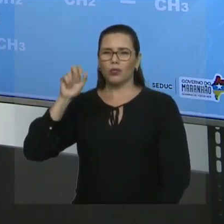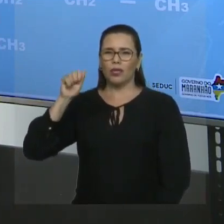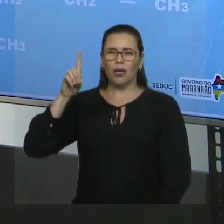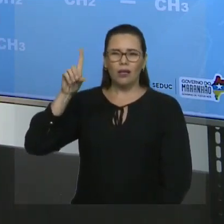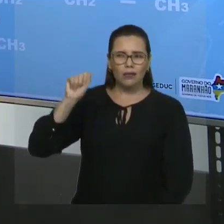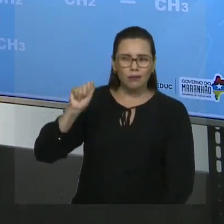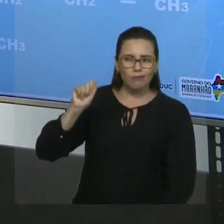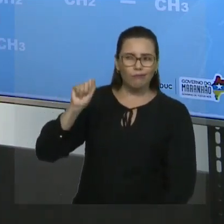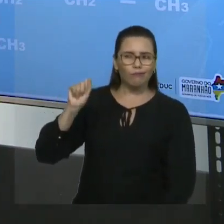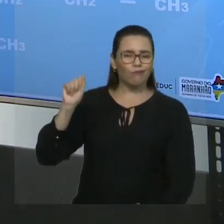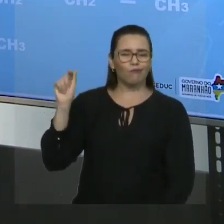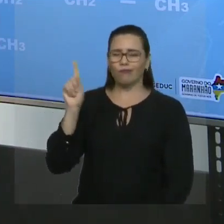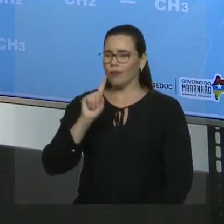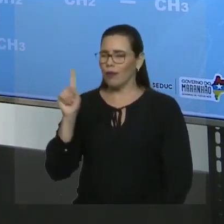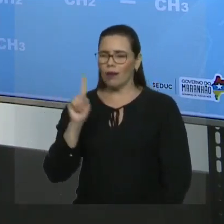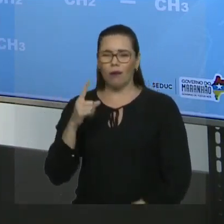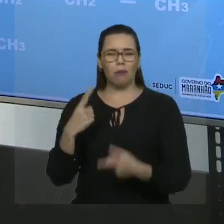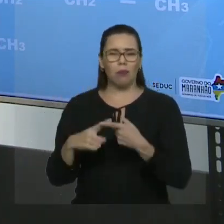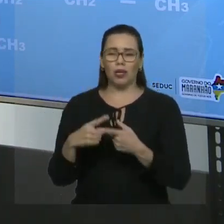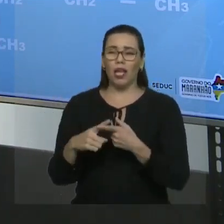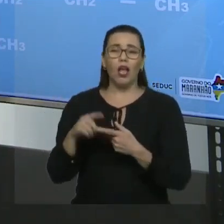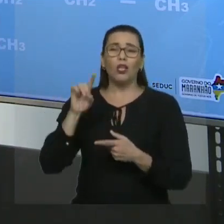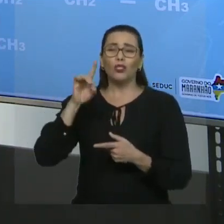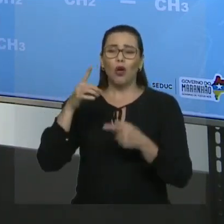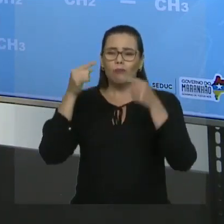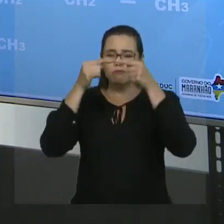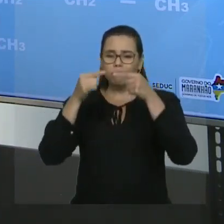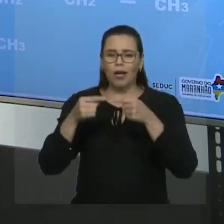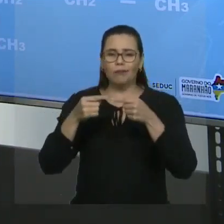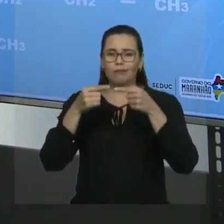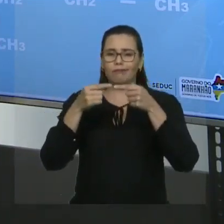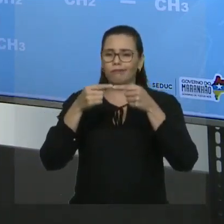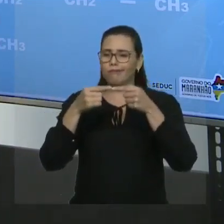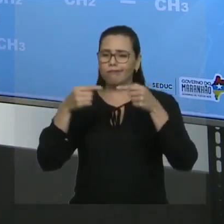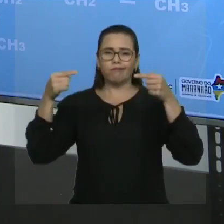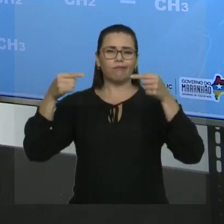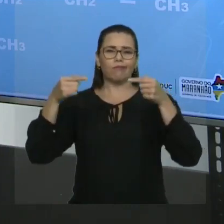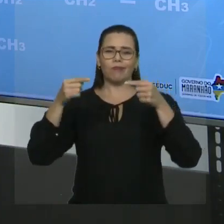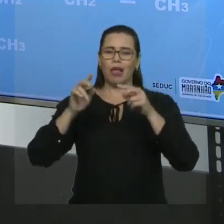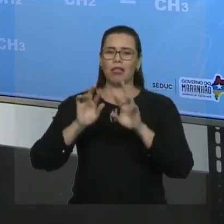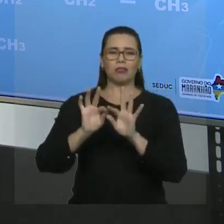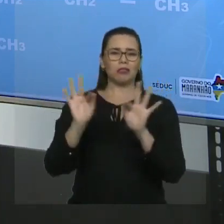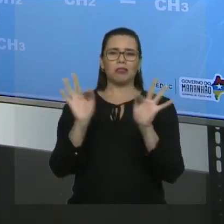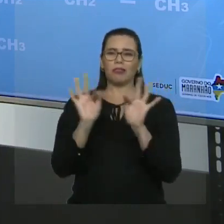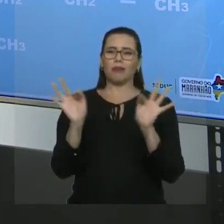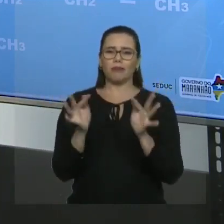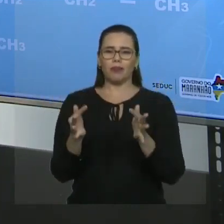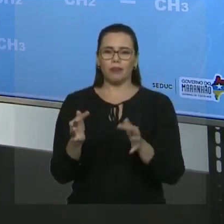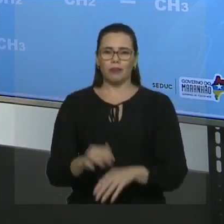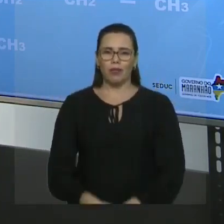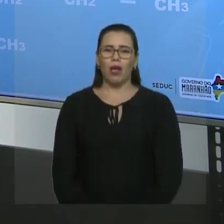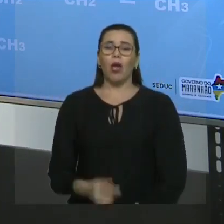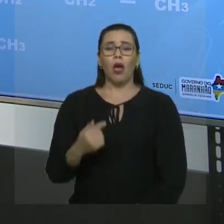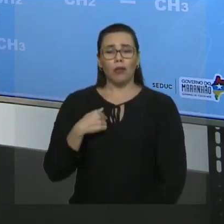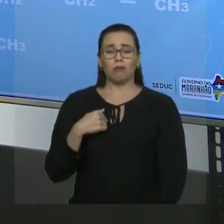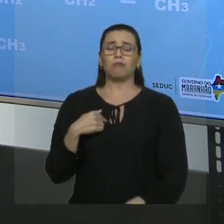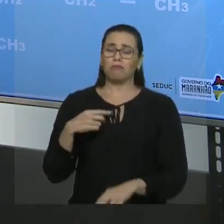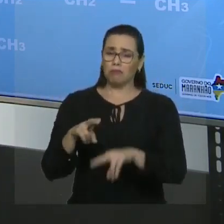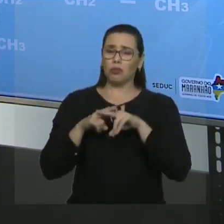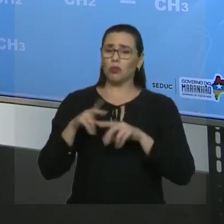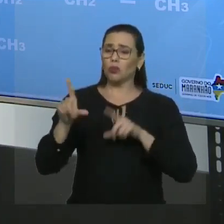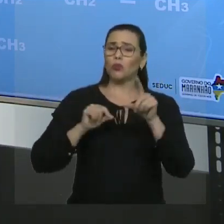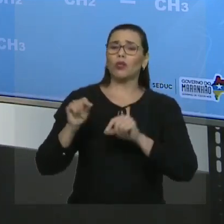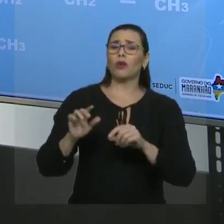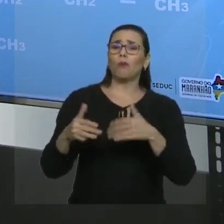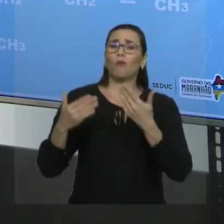professor, ela é ramificada. Então, quem é a cadeia principal? Neste caso, é a maior sequência de carbonos. Vamos procurar? Um, dois,